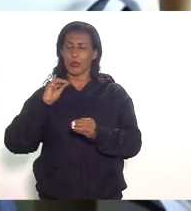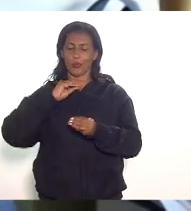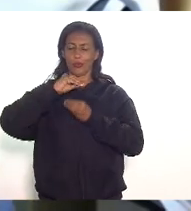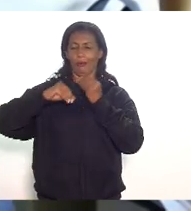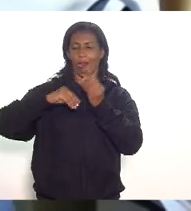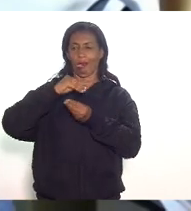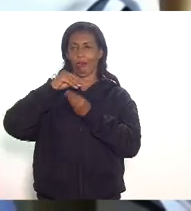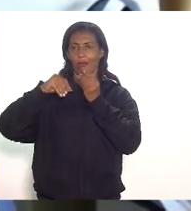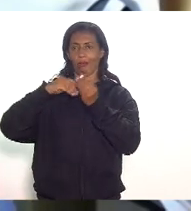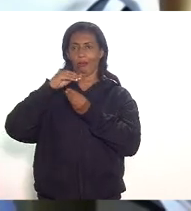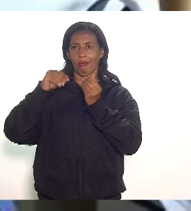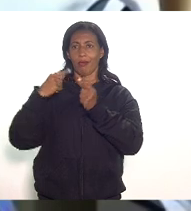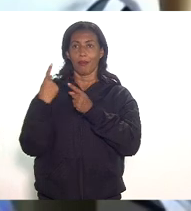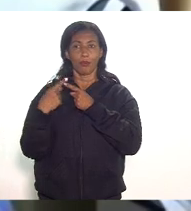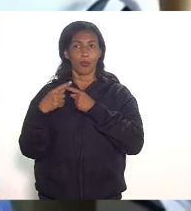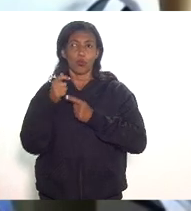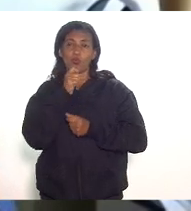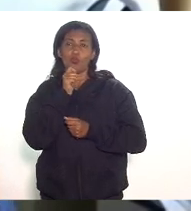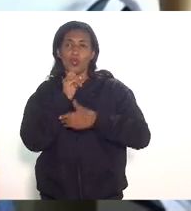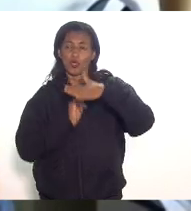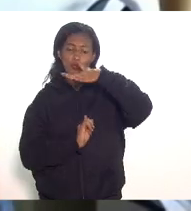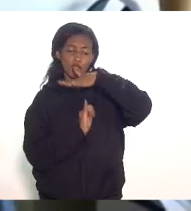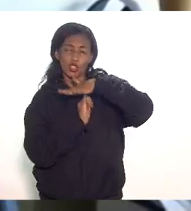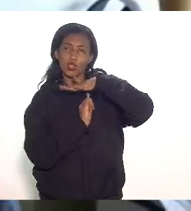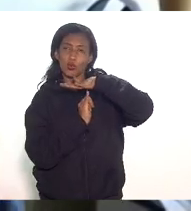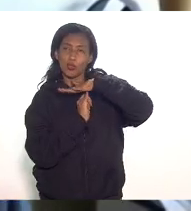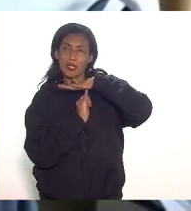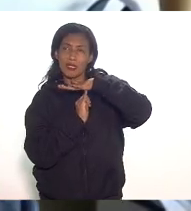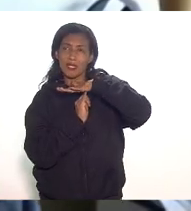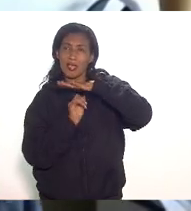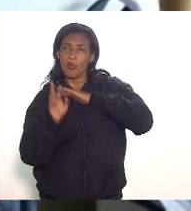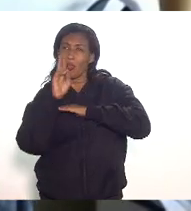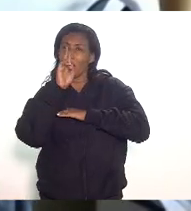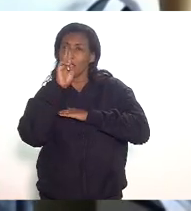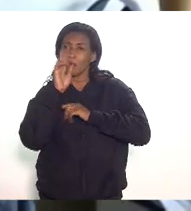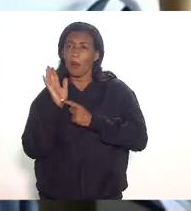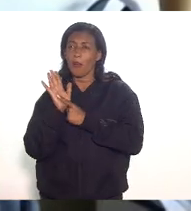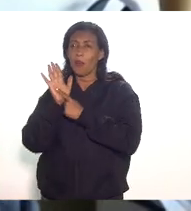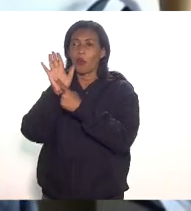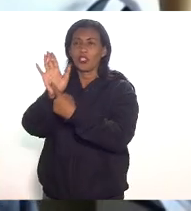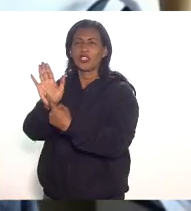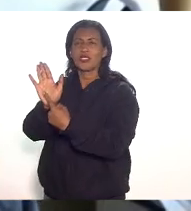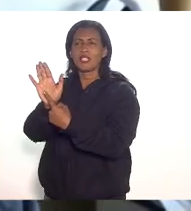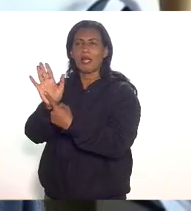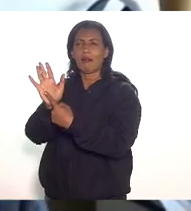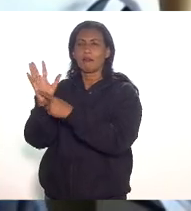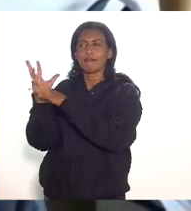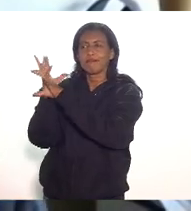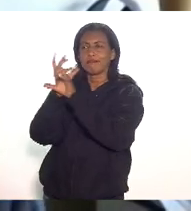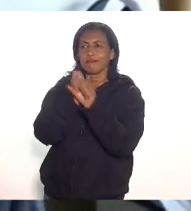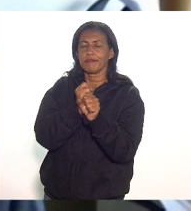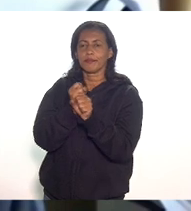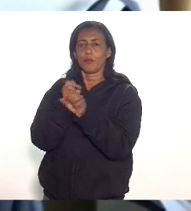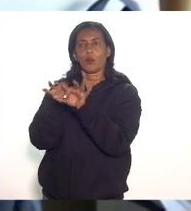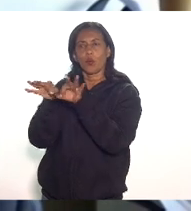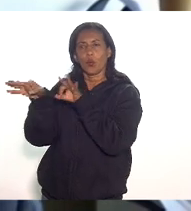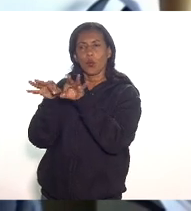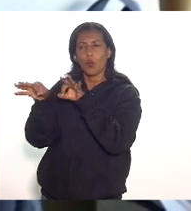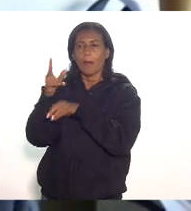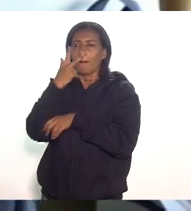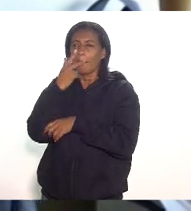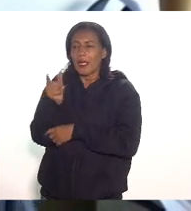consiga apresentar essa simulação porque é um negócio